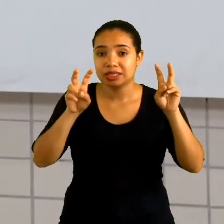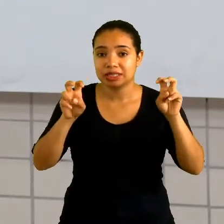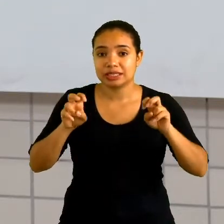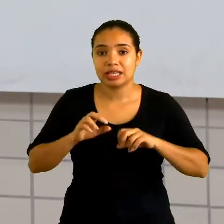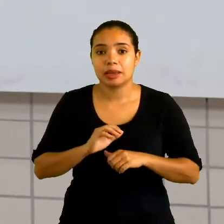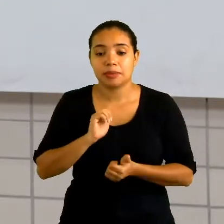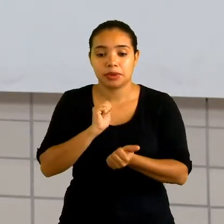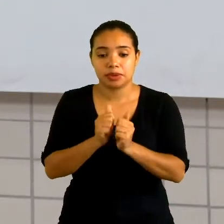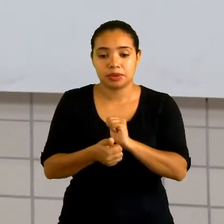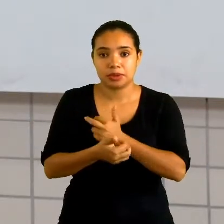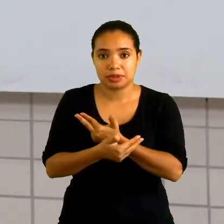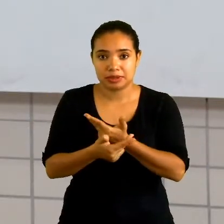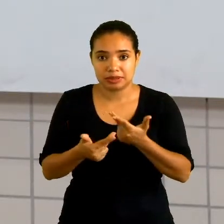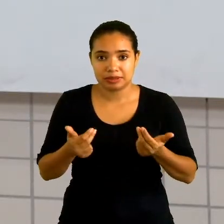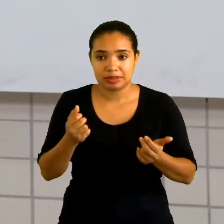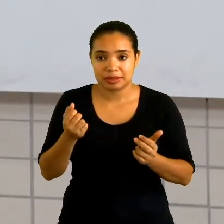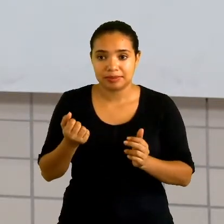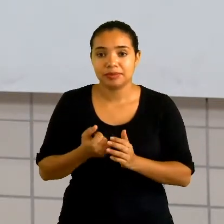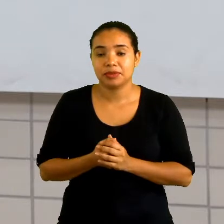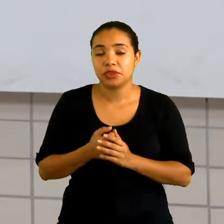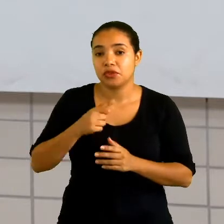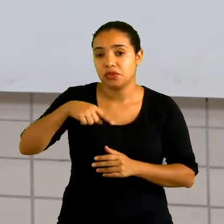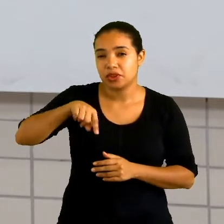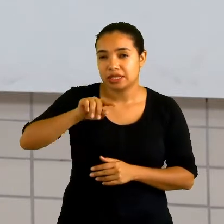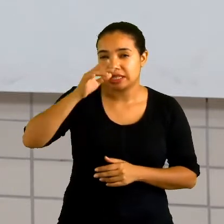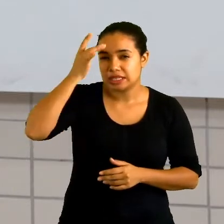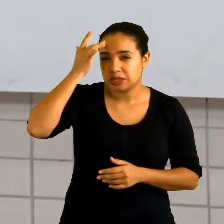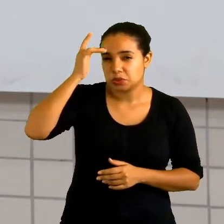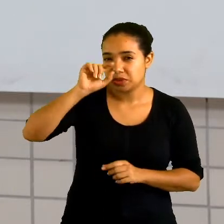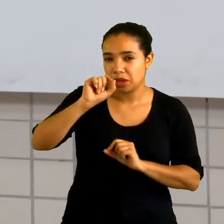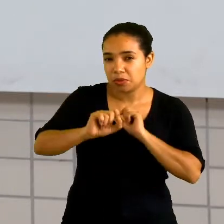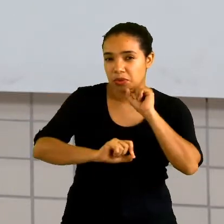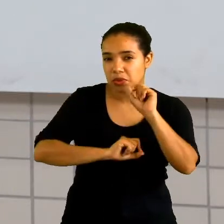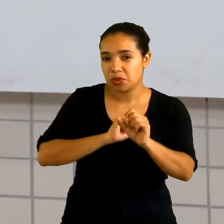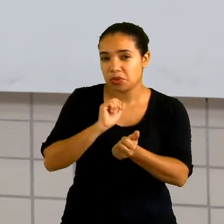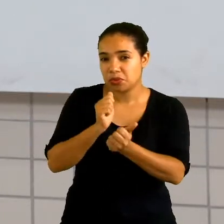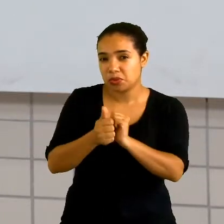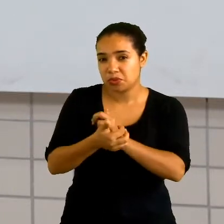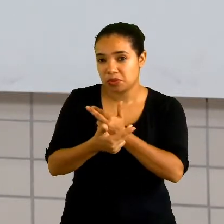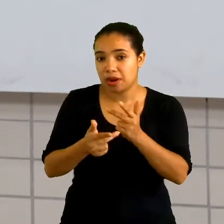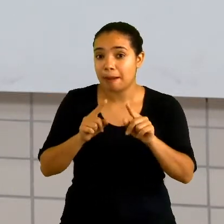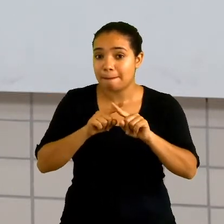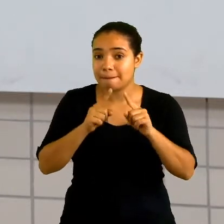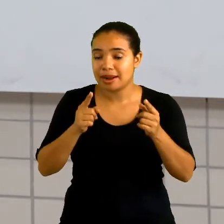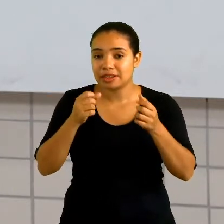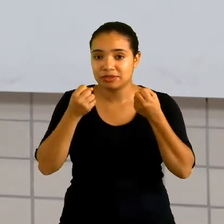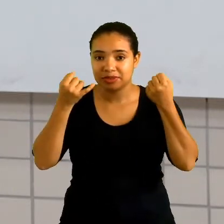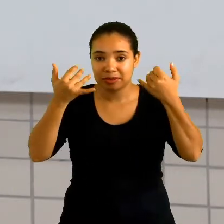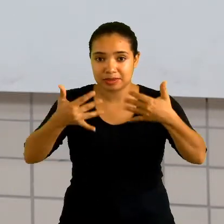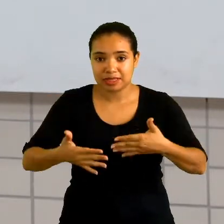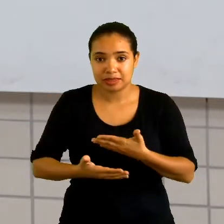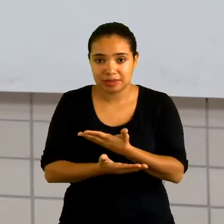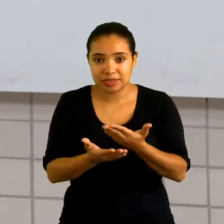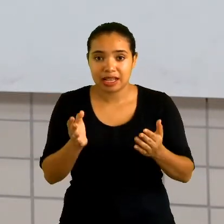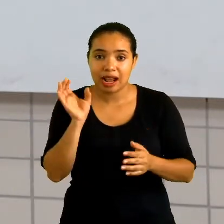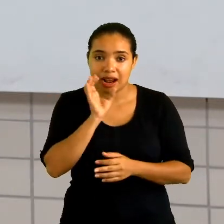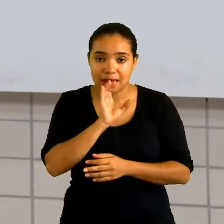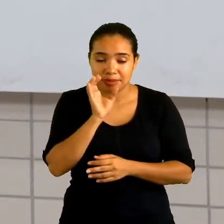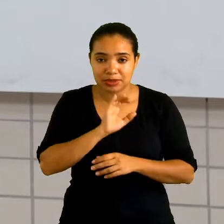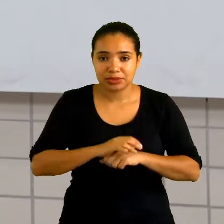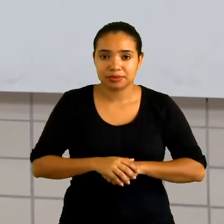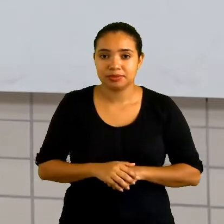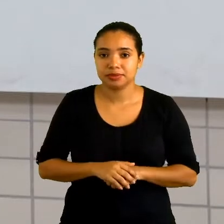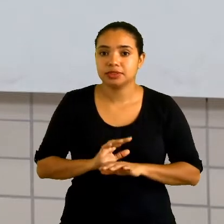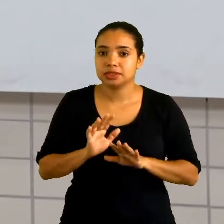esportes de marca, talvez vocês não saibam ainda o que é um esporte de marca, mas eu vou explicar para vocês, bem rapidinho. Então,